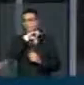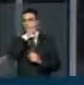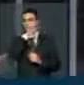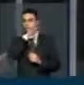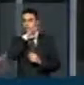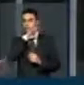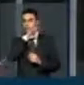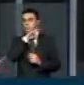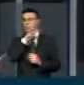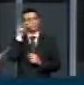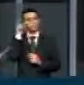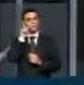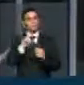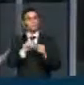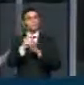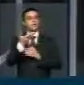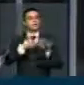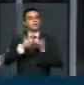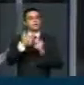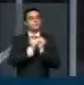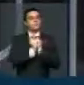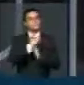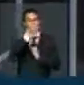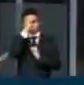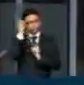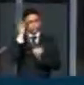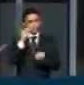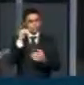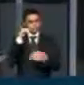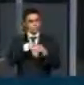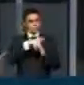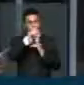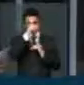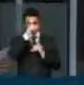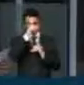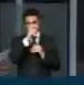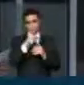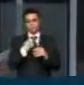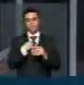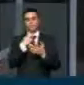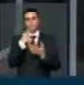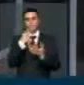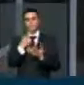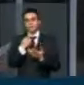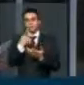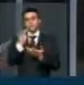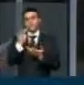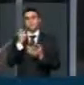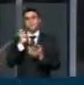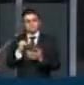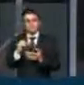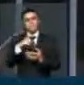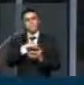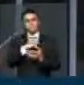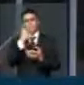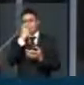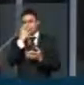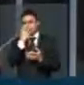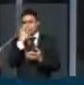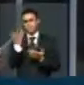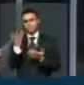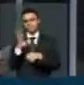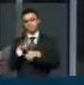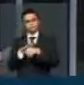estabelecimento de terapias a paciente. Eu insisto. O cãozinho, lá vira-lata, chamado a